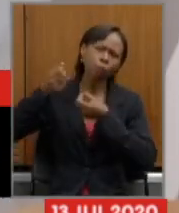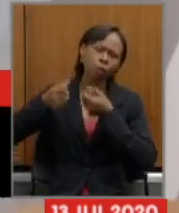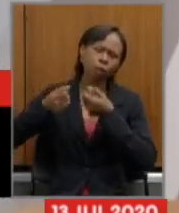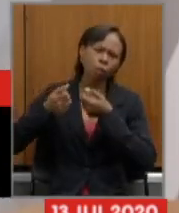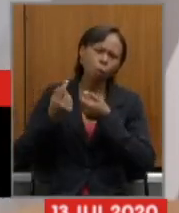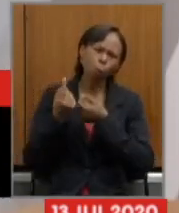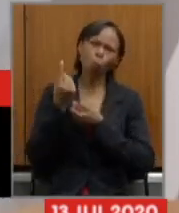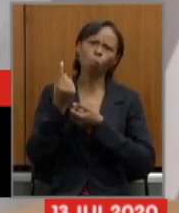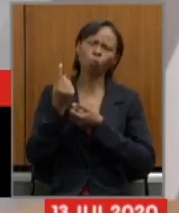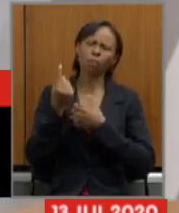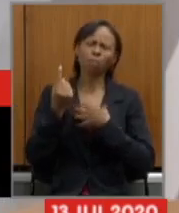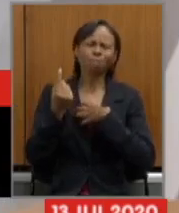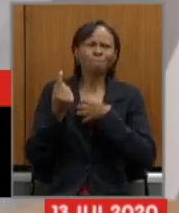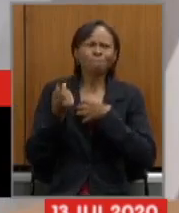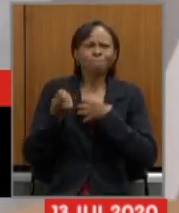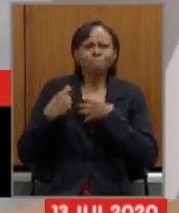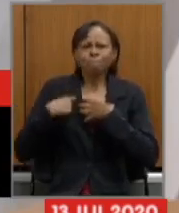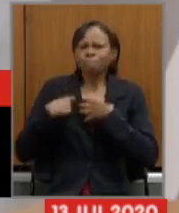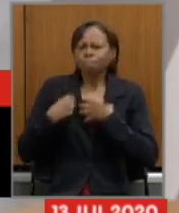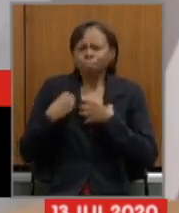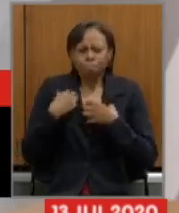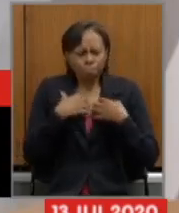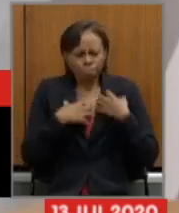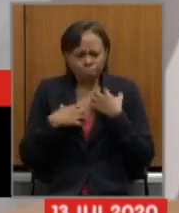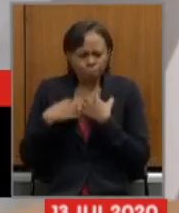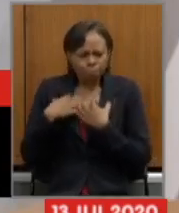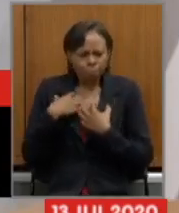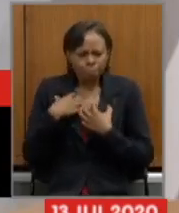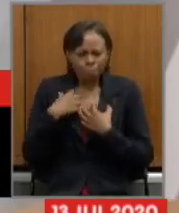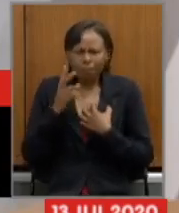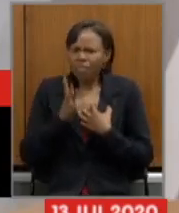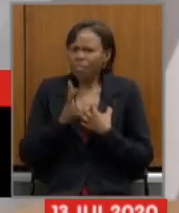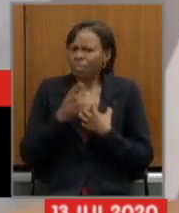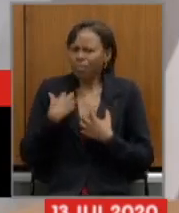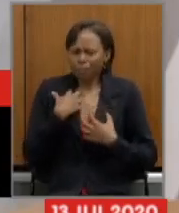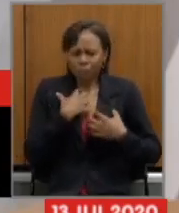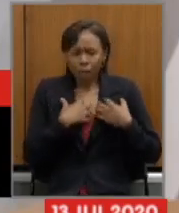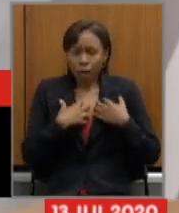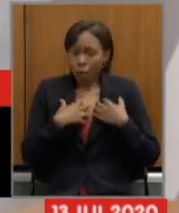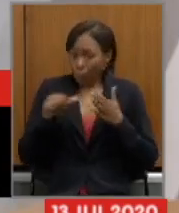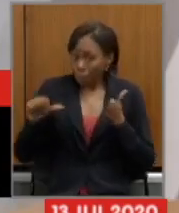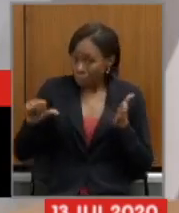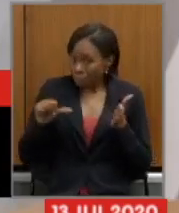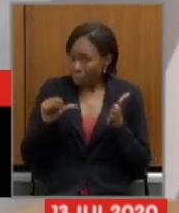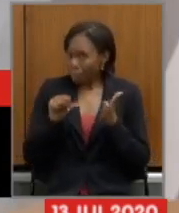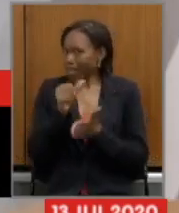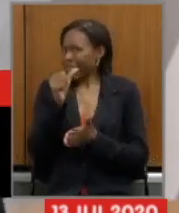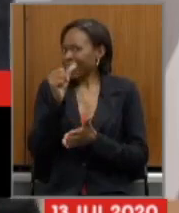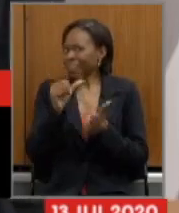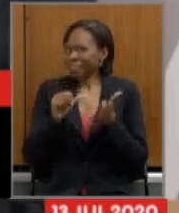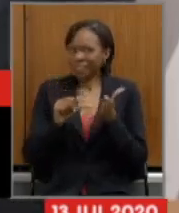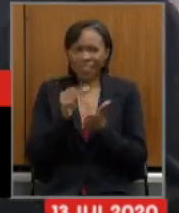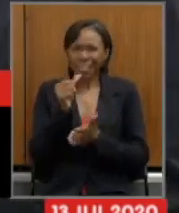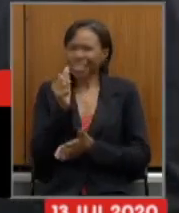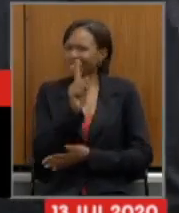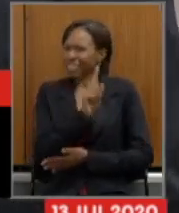me incomodou e tem me incomodado porque não foi a primeira vez que isso aconteceu